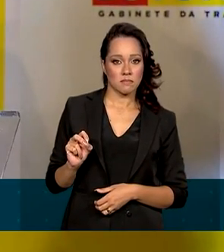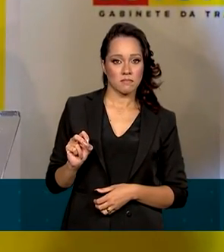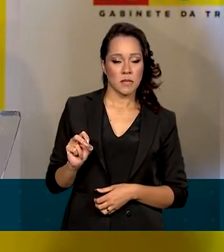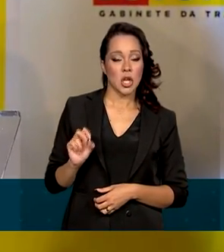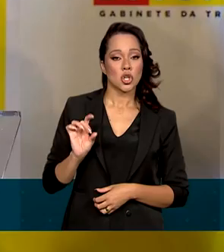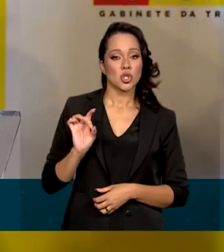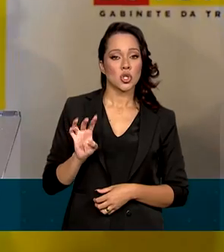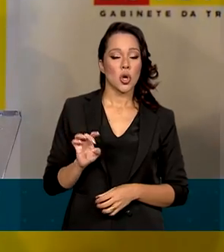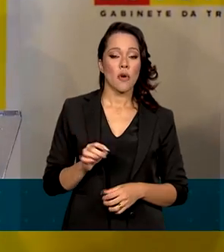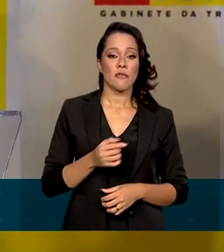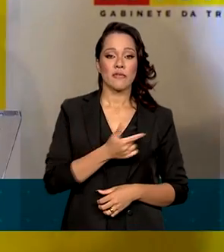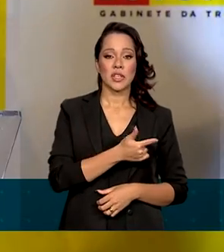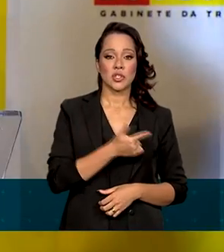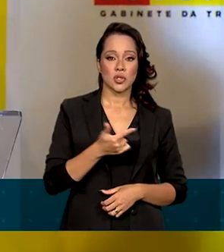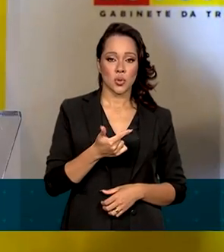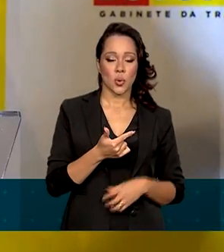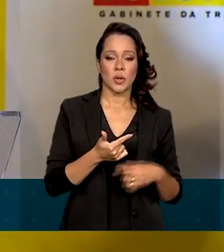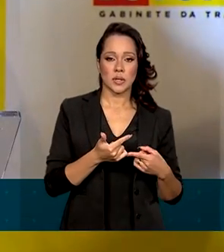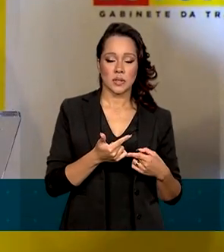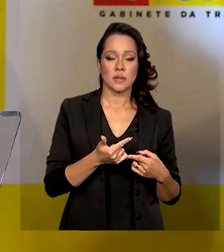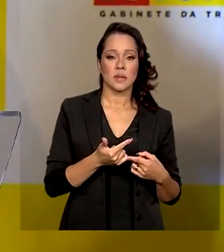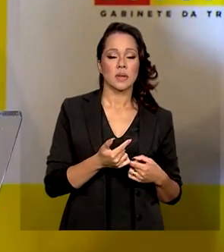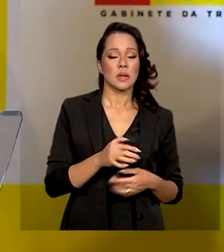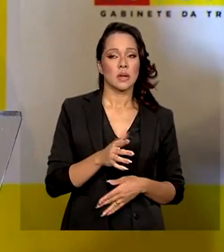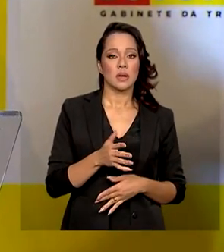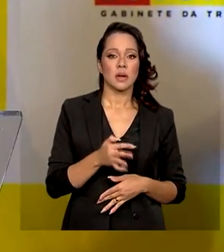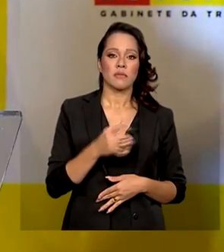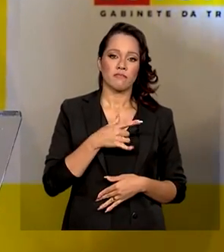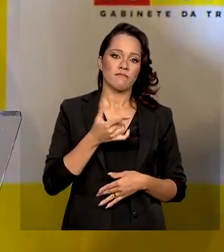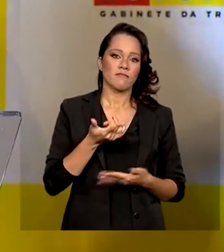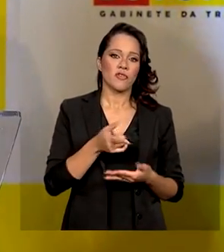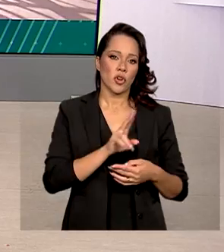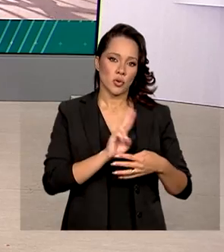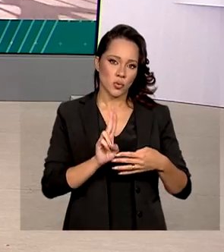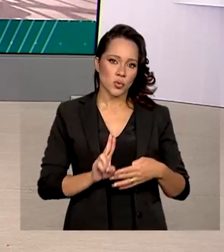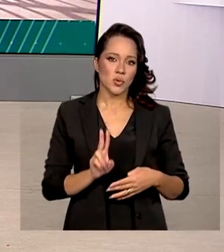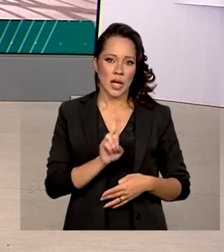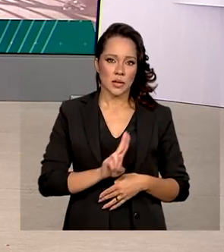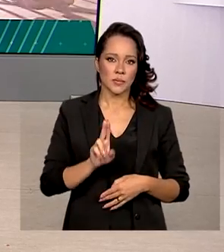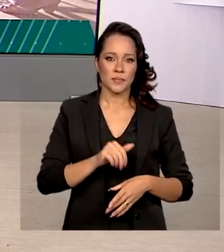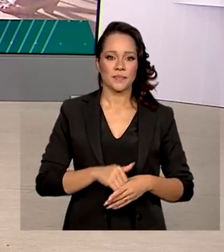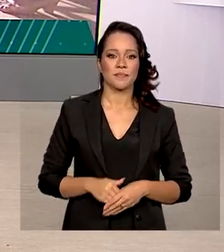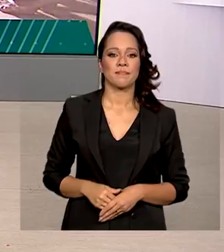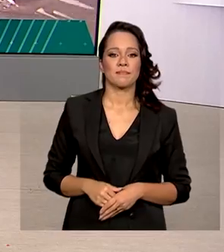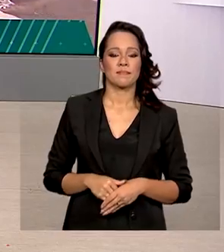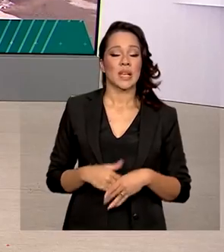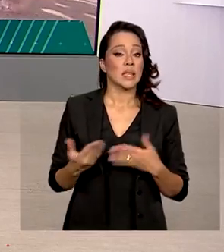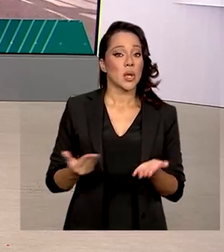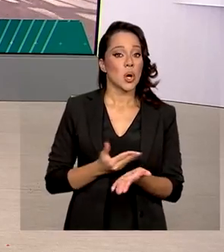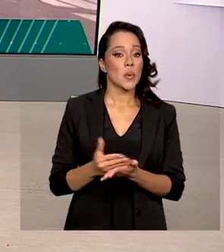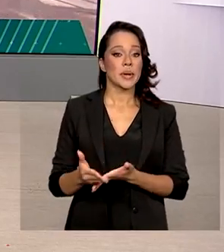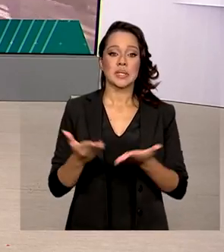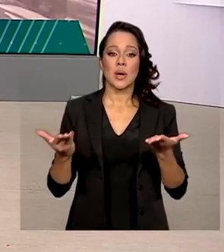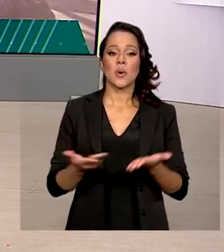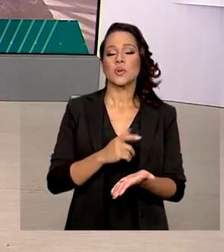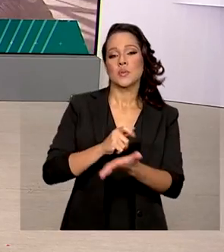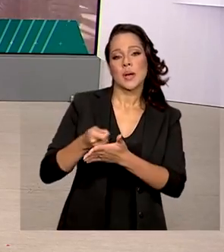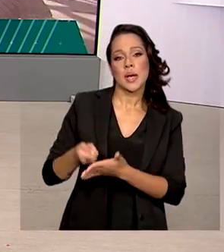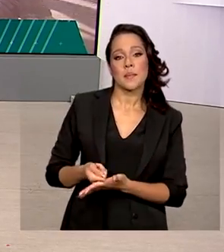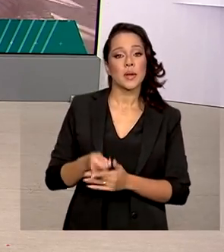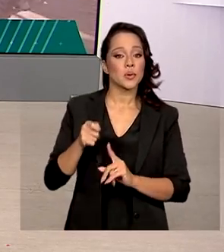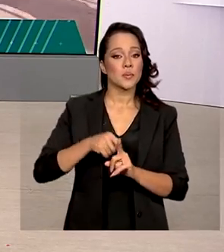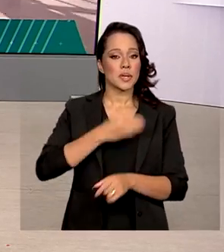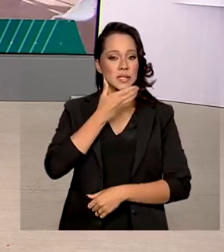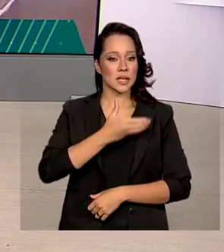apenas 22 foram nomeados. Começam hoje os pagamentos